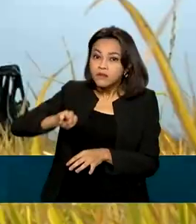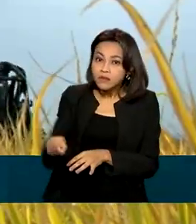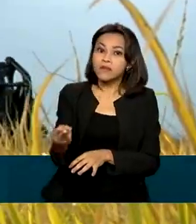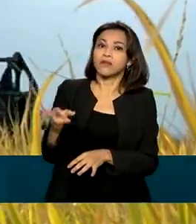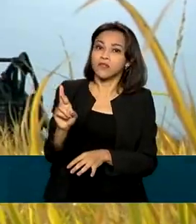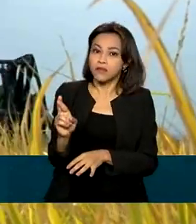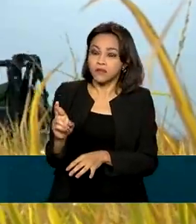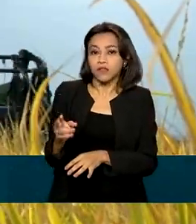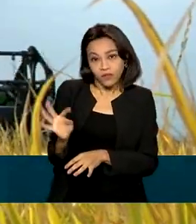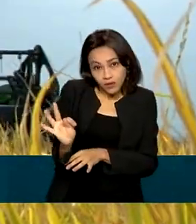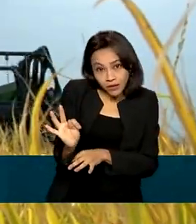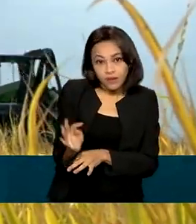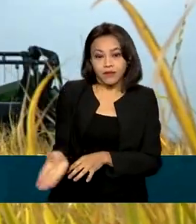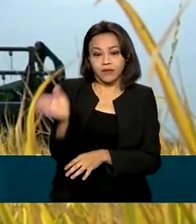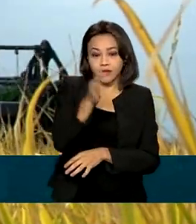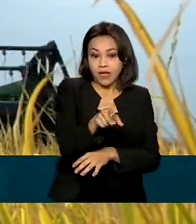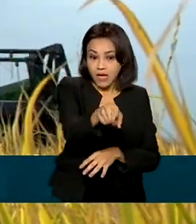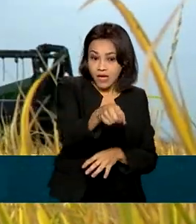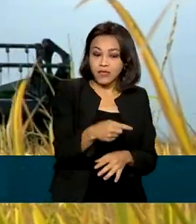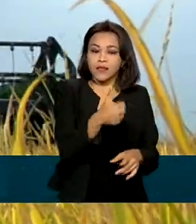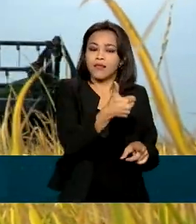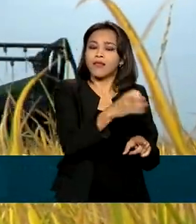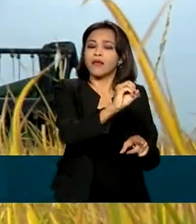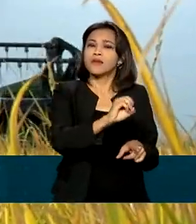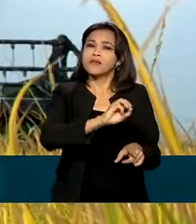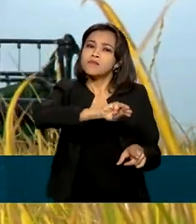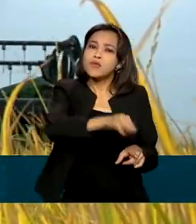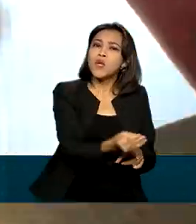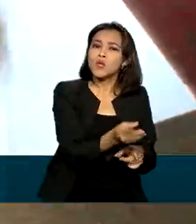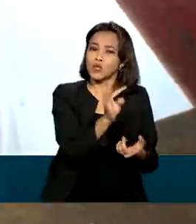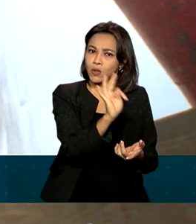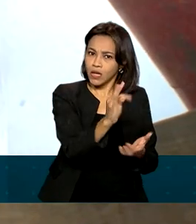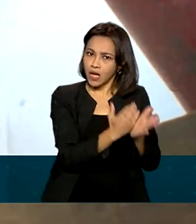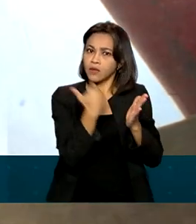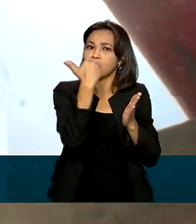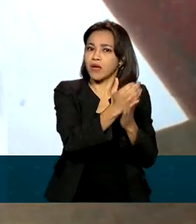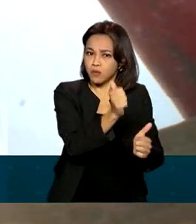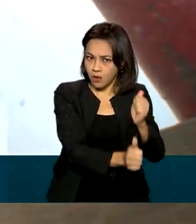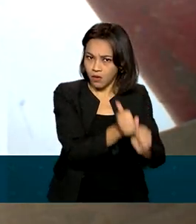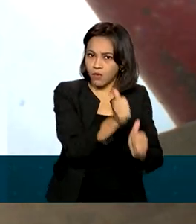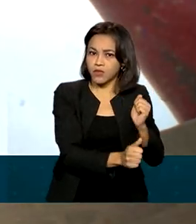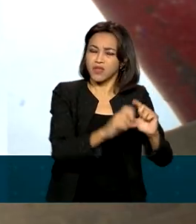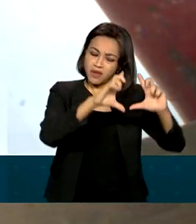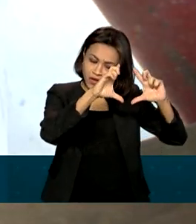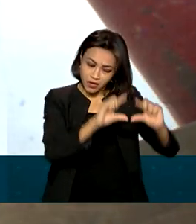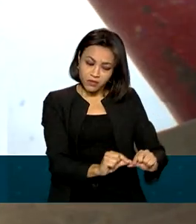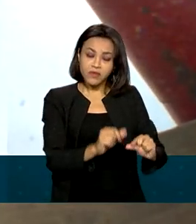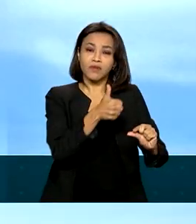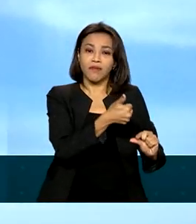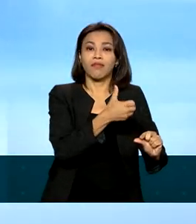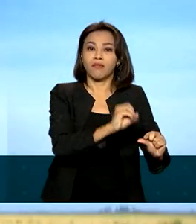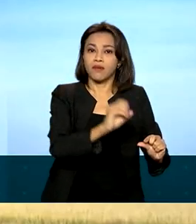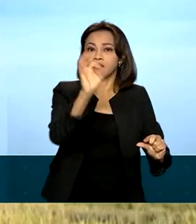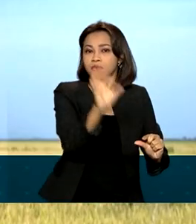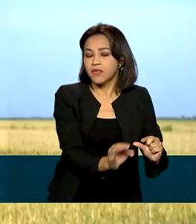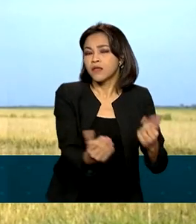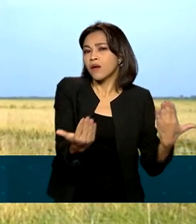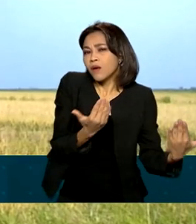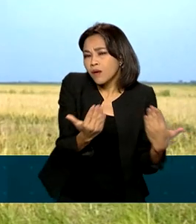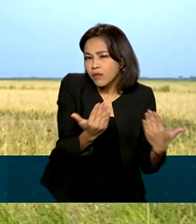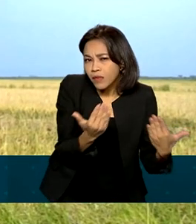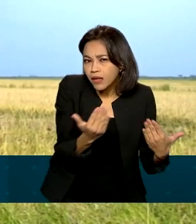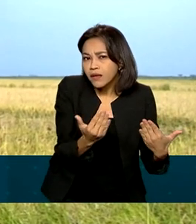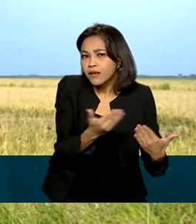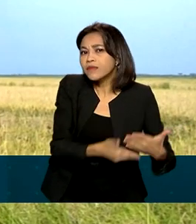O arroz deve ultrapassar 10 milhões de toneladas, uma queda de quase 10% em relação ao